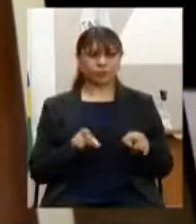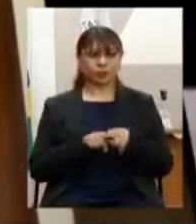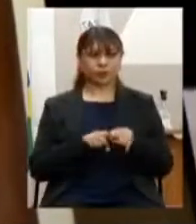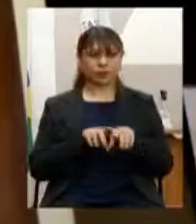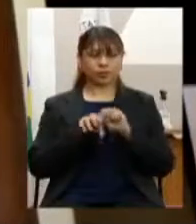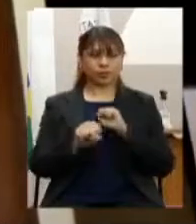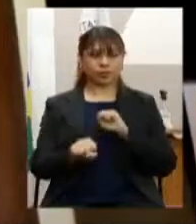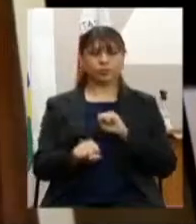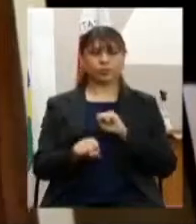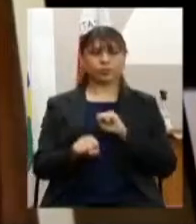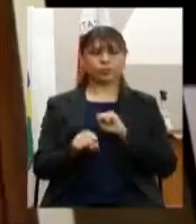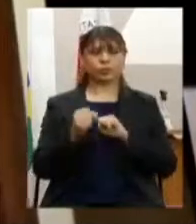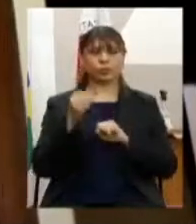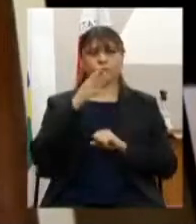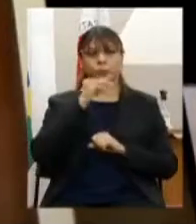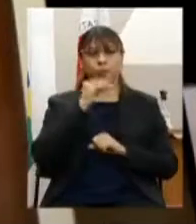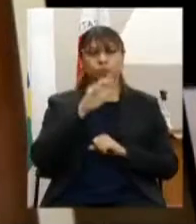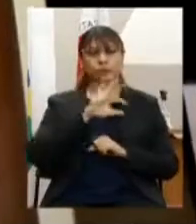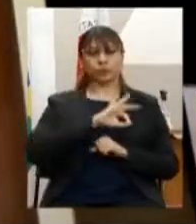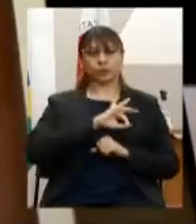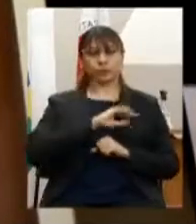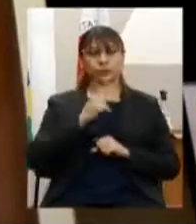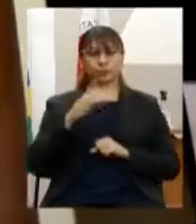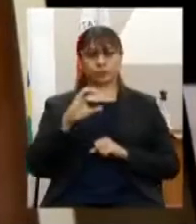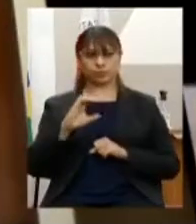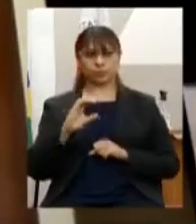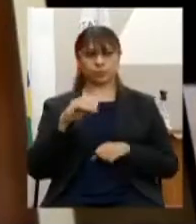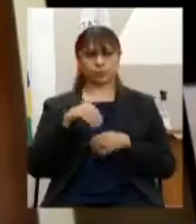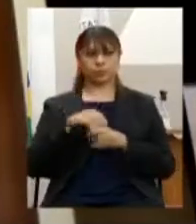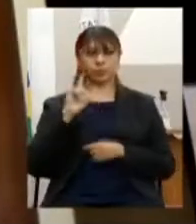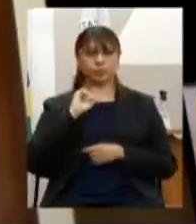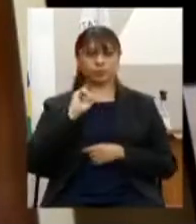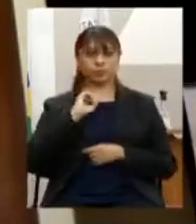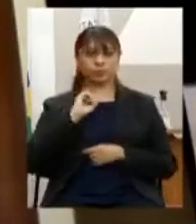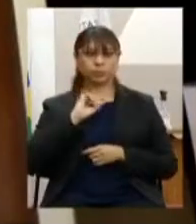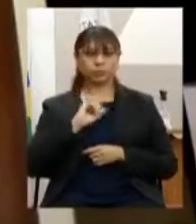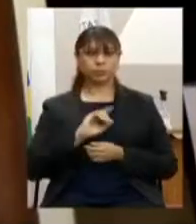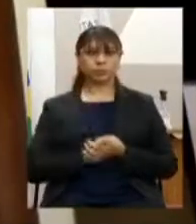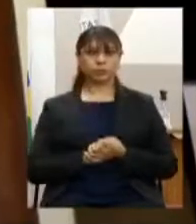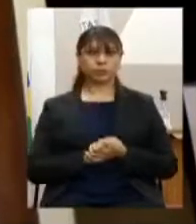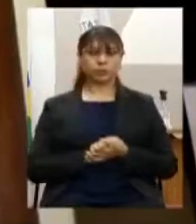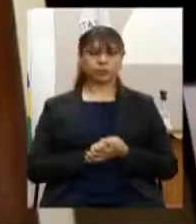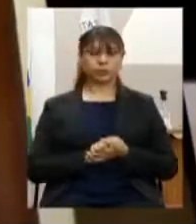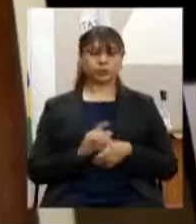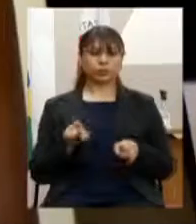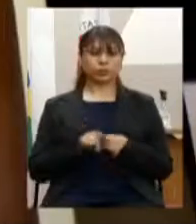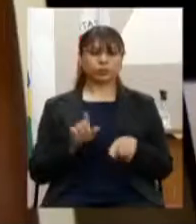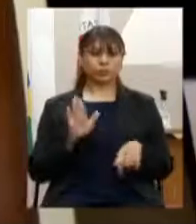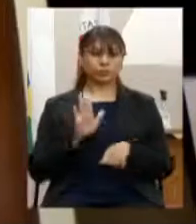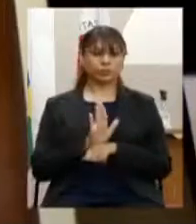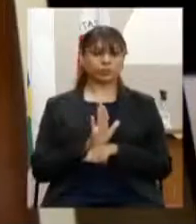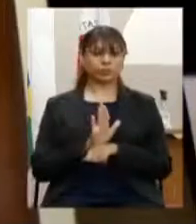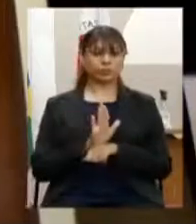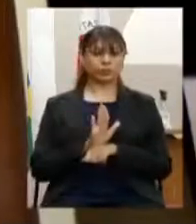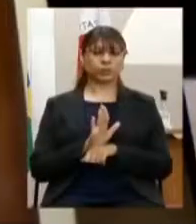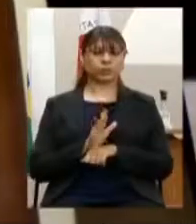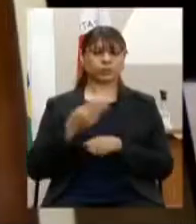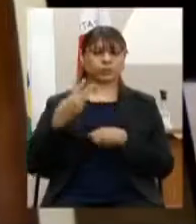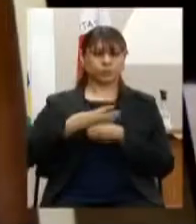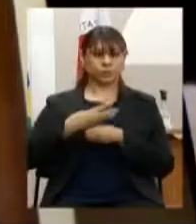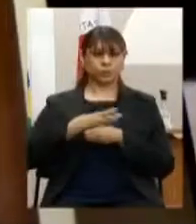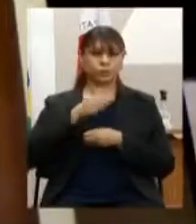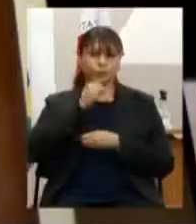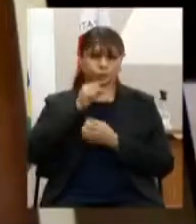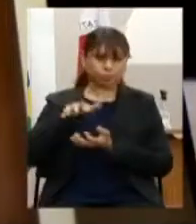civil de Minas Gerais das delegacias gerais especializadas na proteção ao idoso para o